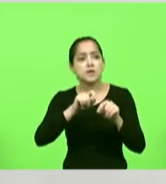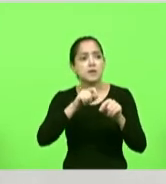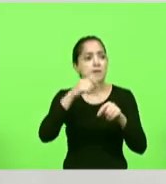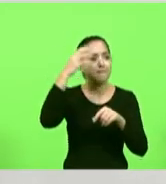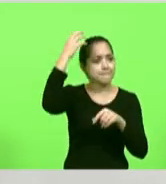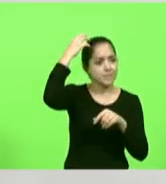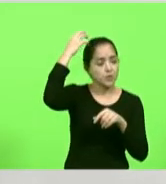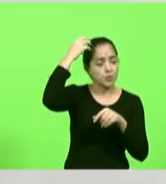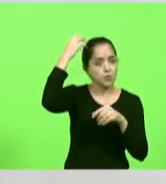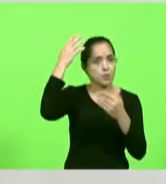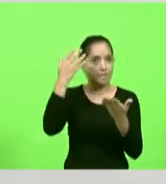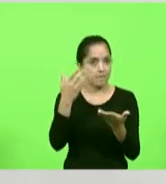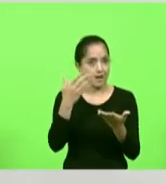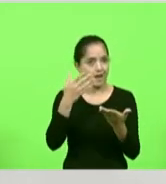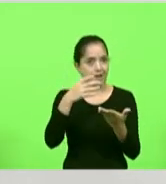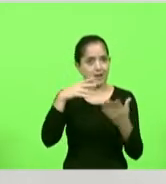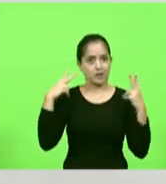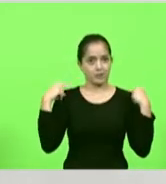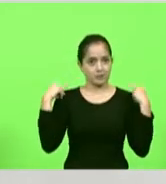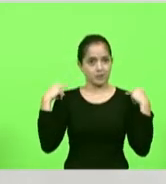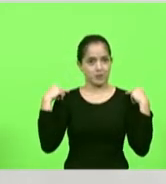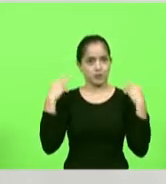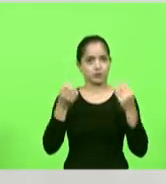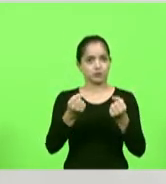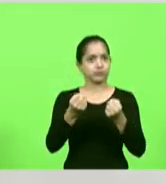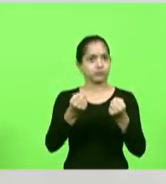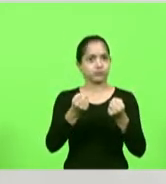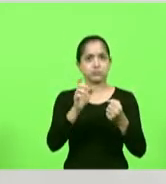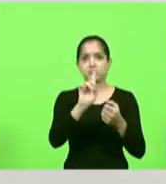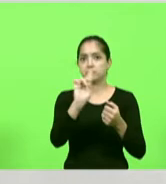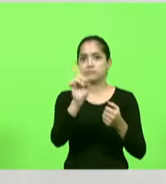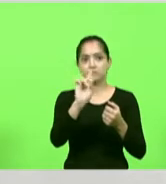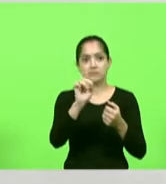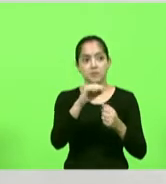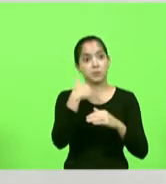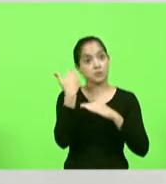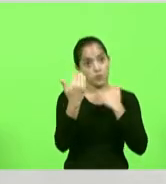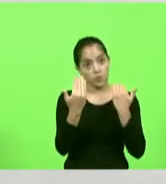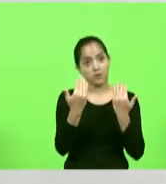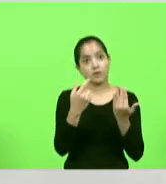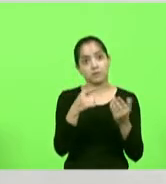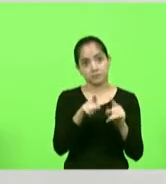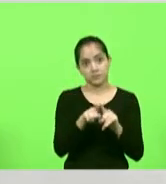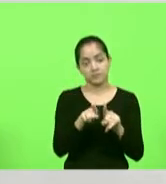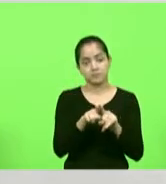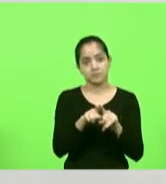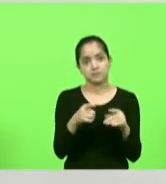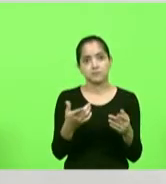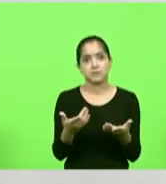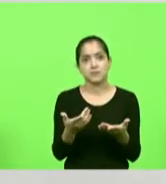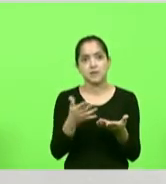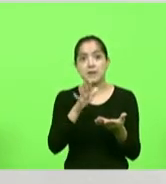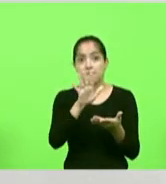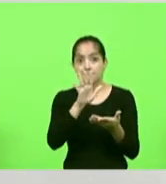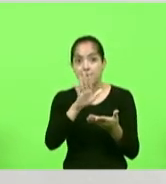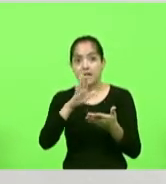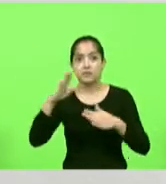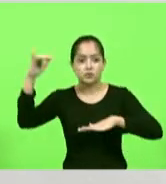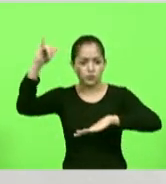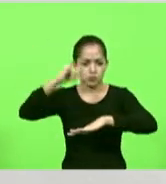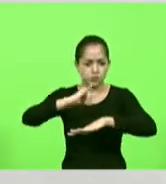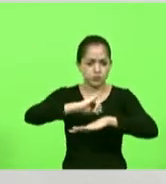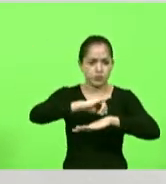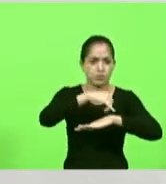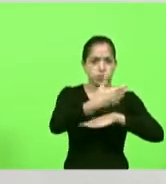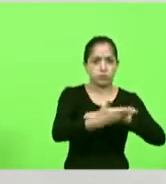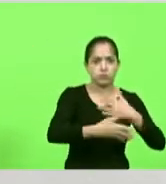o piloto até porque o piloto morreu também o acidente aéreo existe